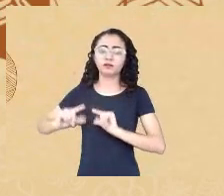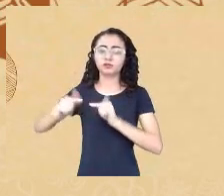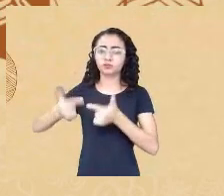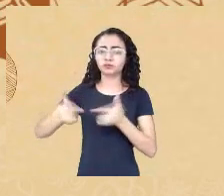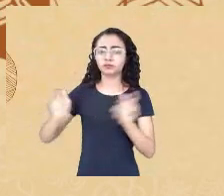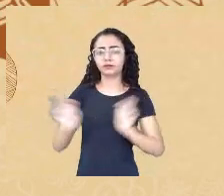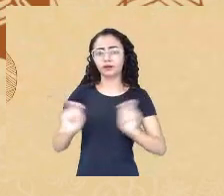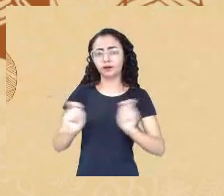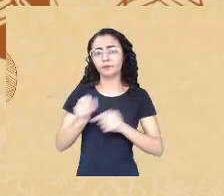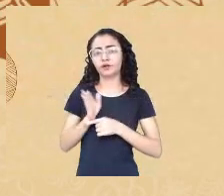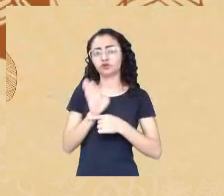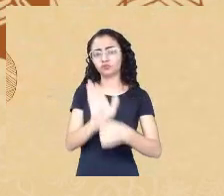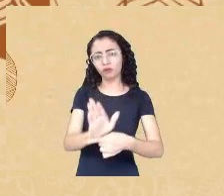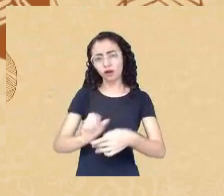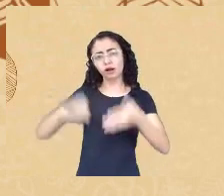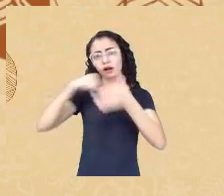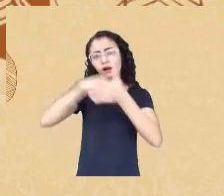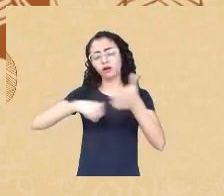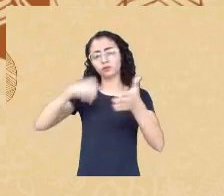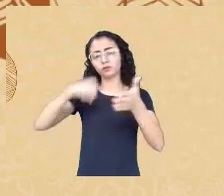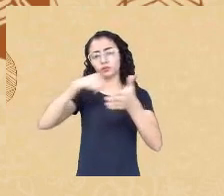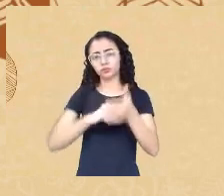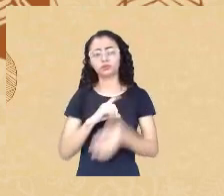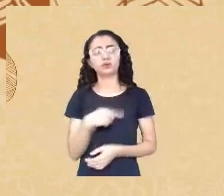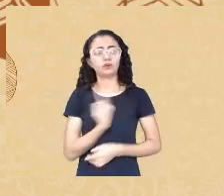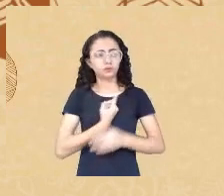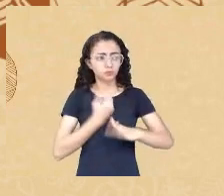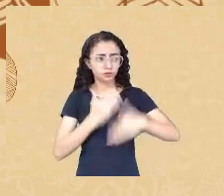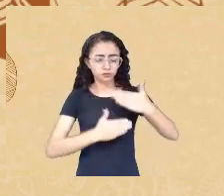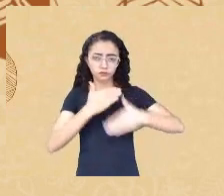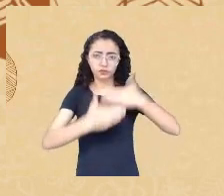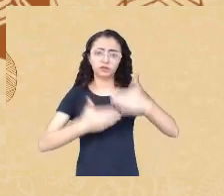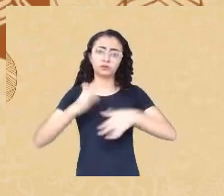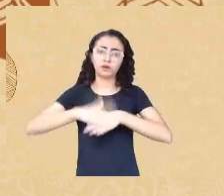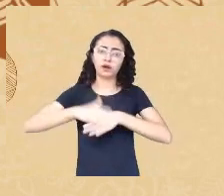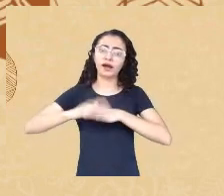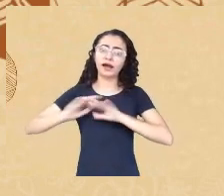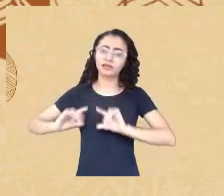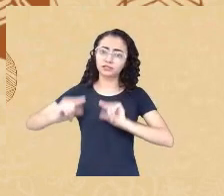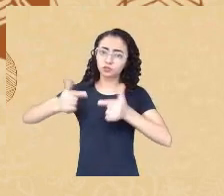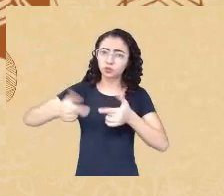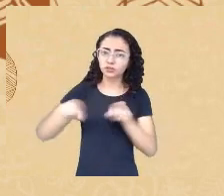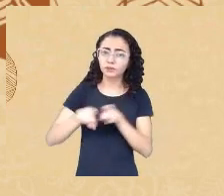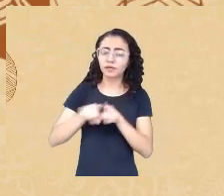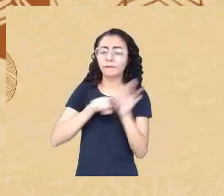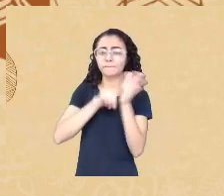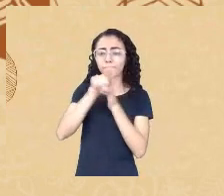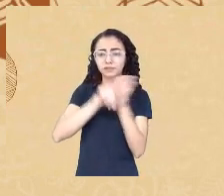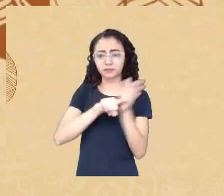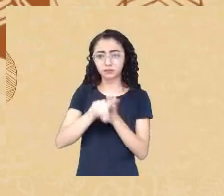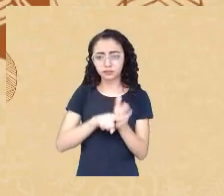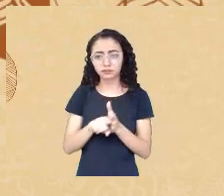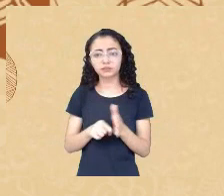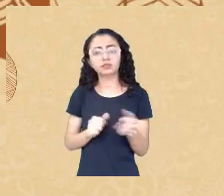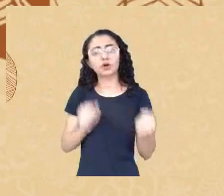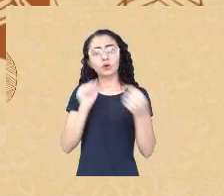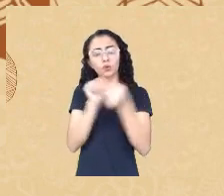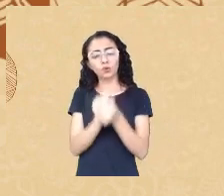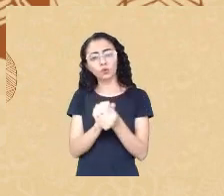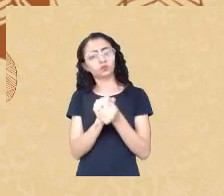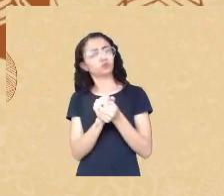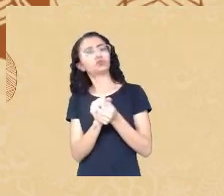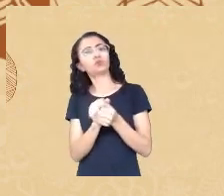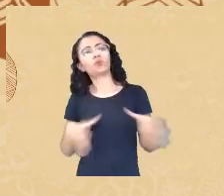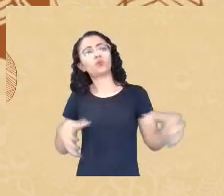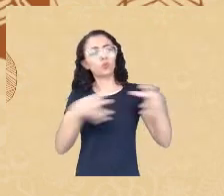nós temos desenvolvido ações e pesquisas tanto no grupo de estágio quanto no grupo